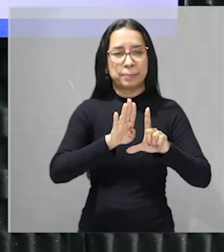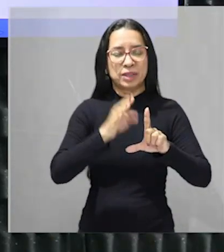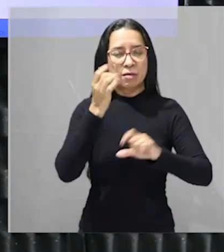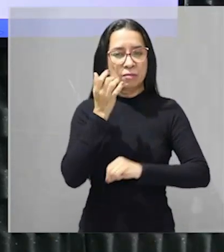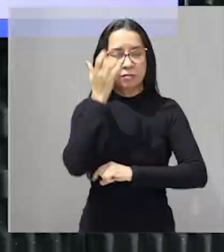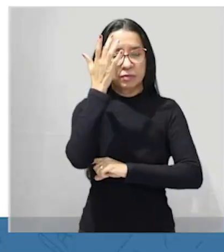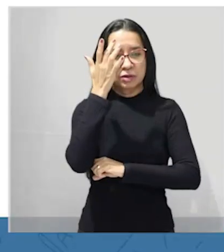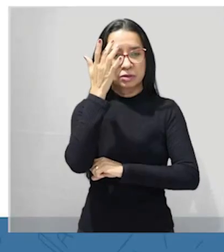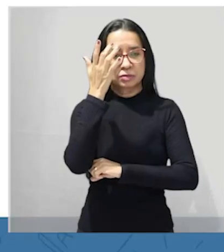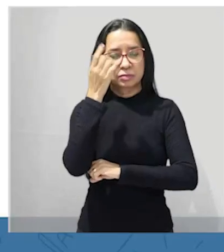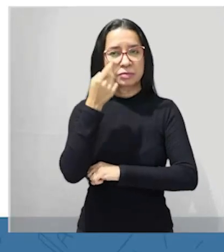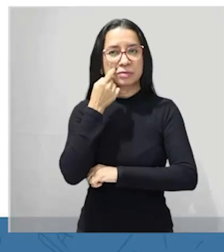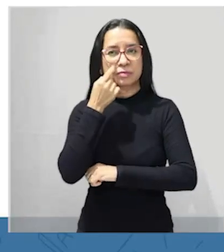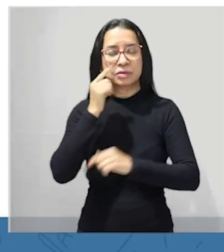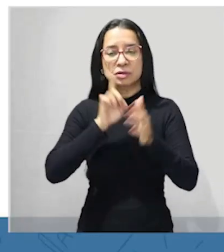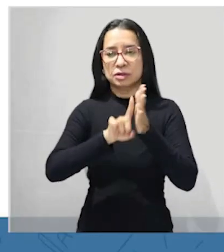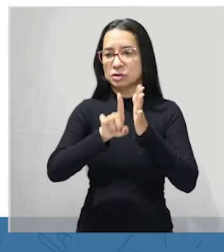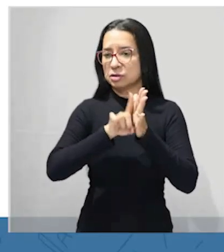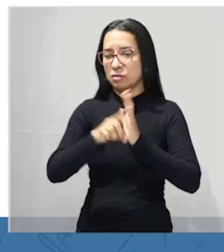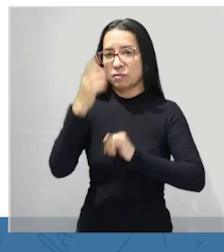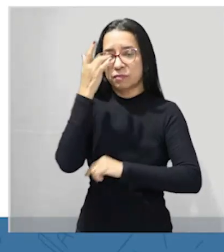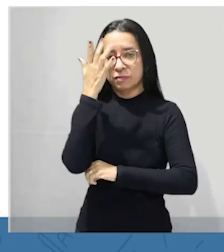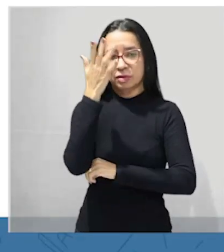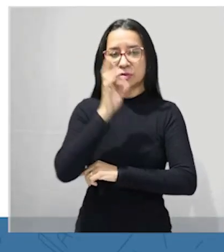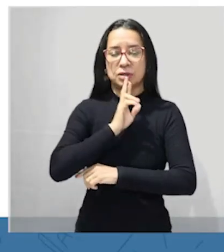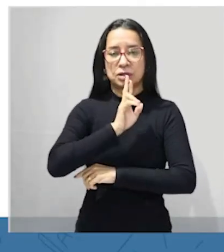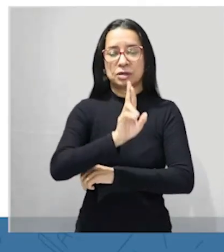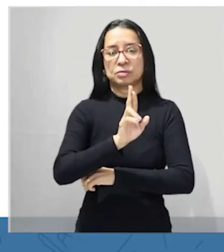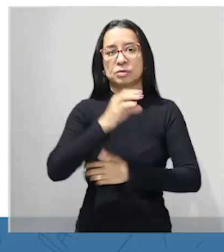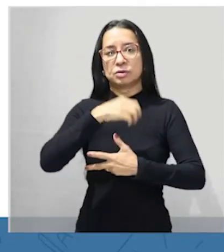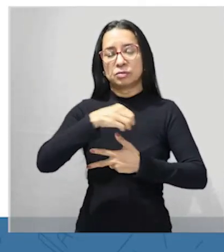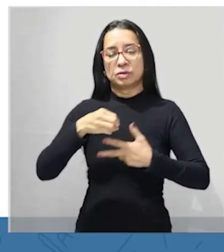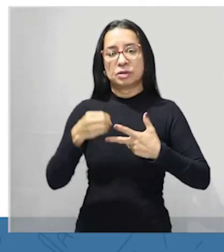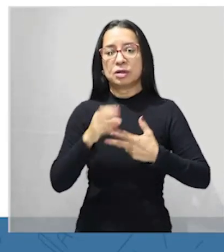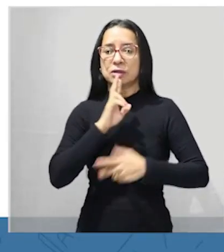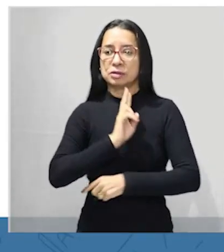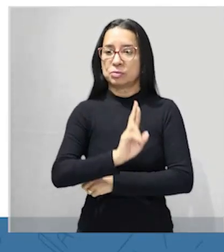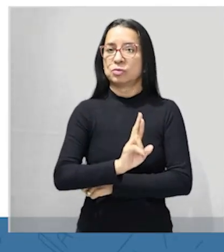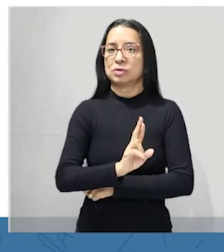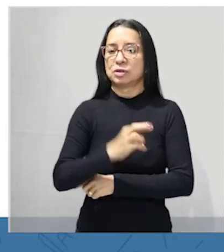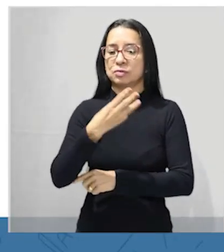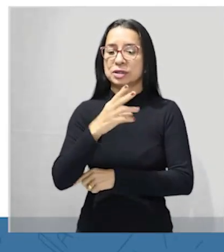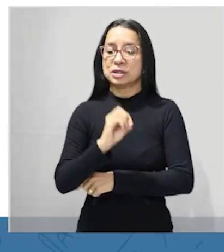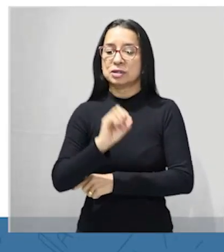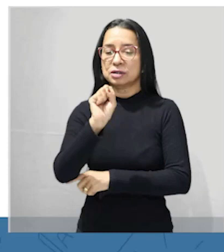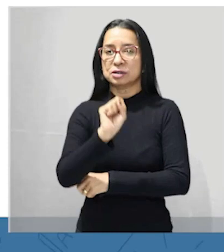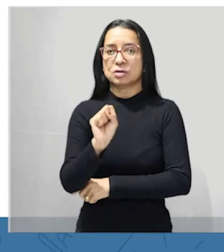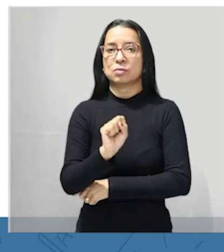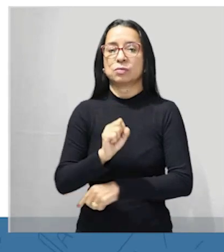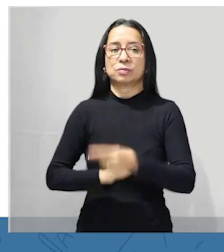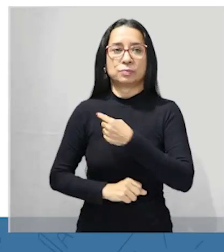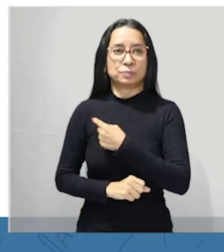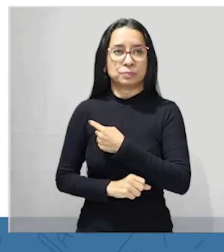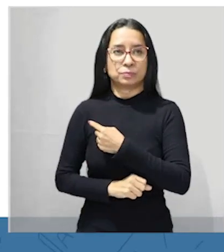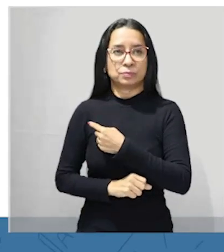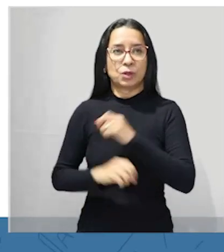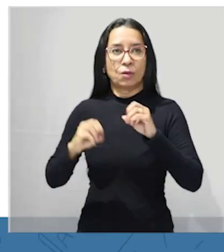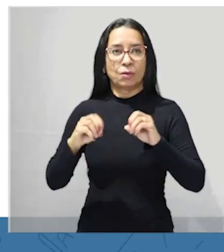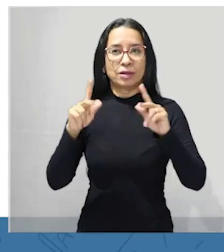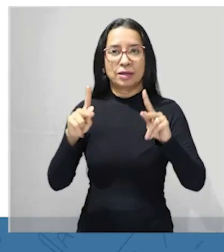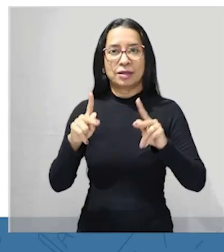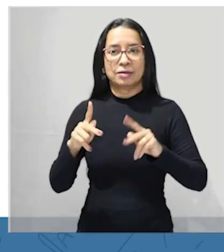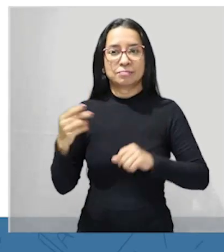fácil né? está vendo? questãozinha facinha para tu responder do Enem dava para tu responder em 30 segundos tu matava essa questão fechou?